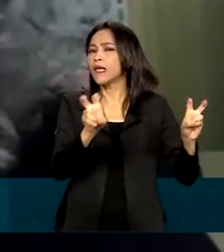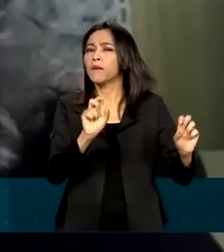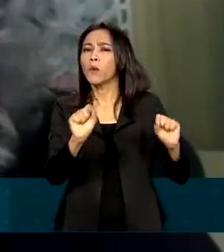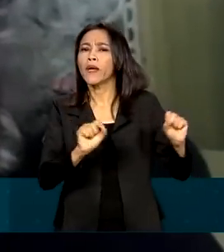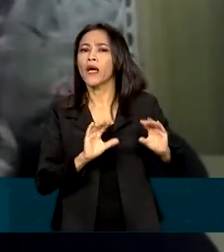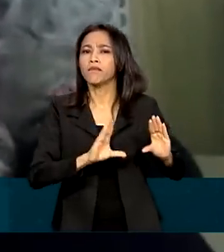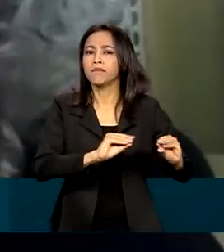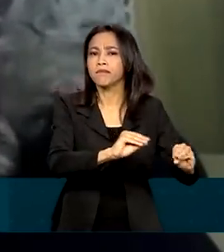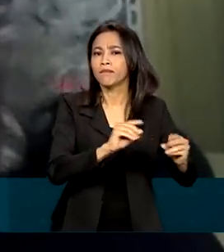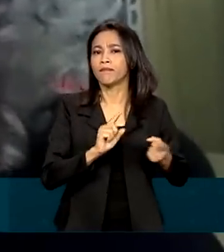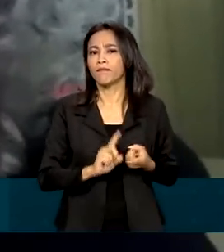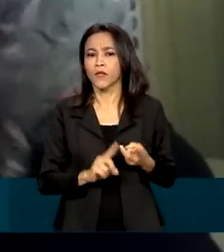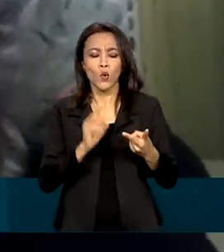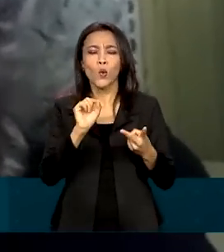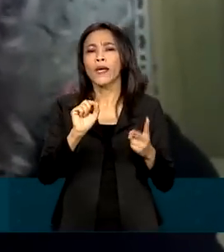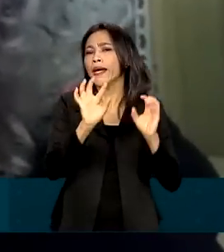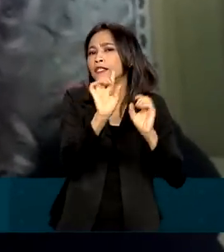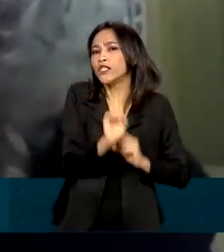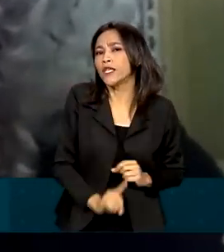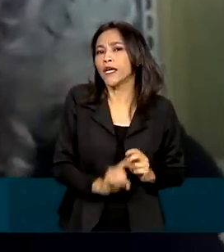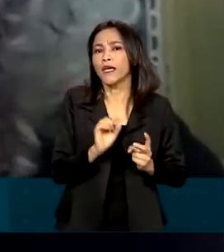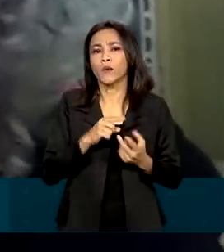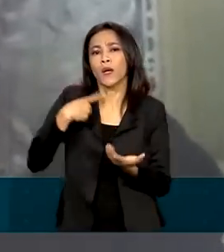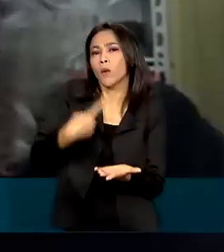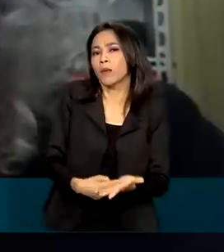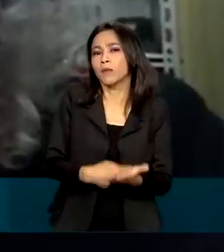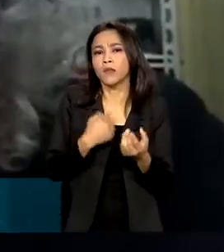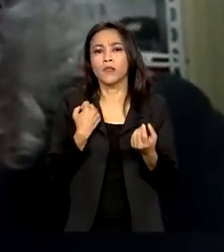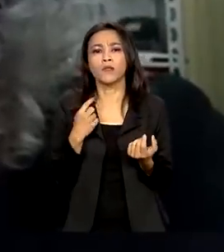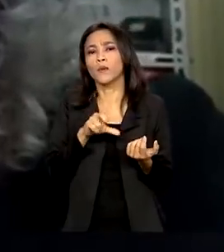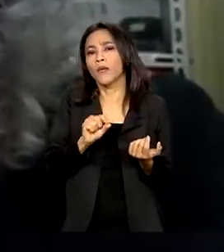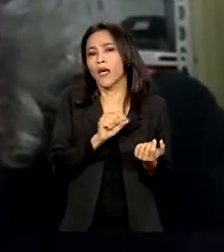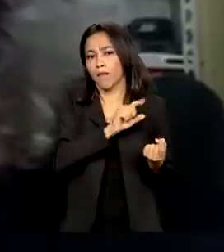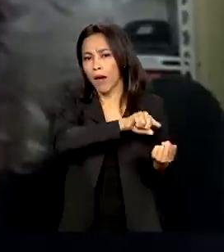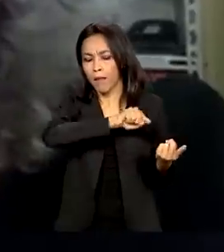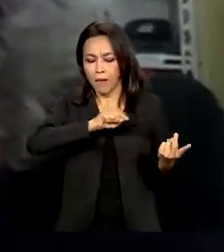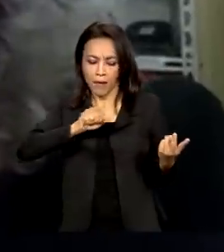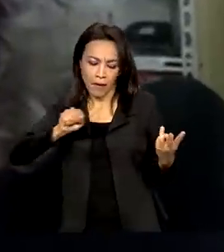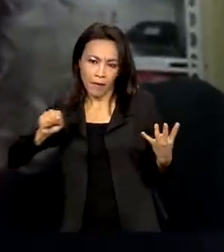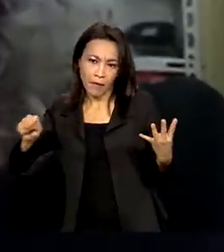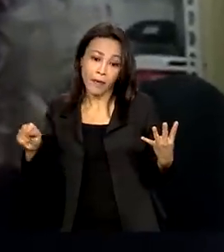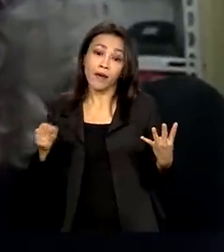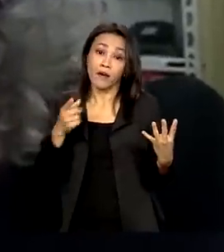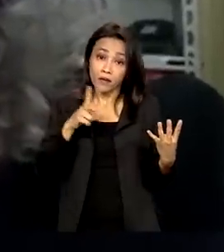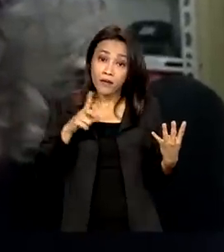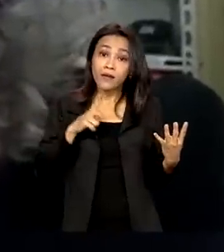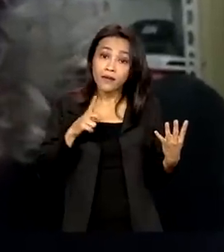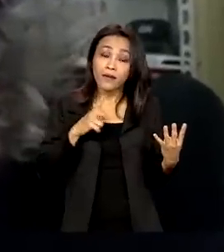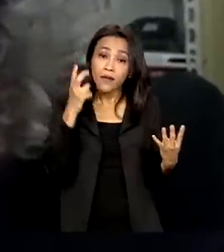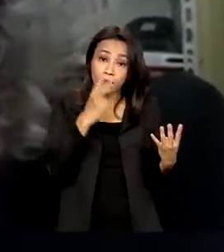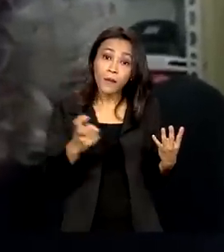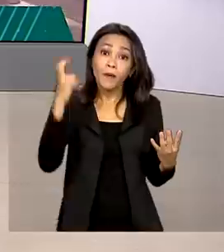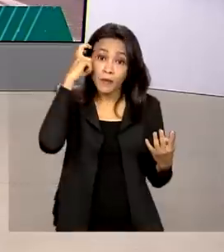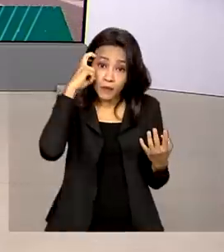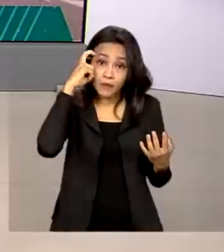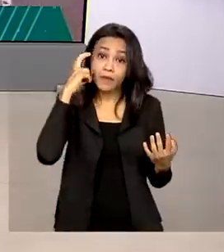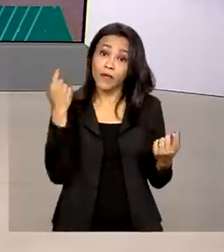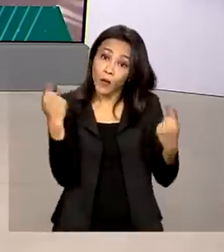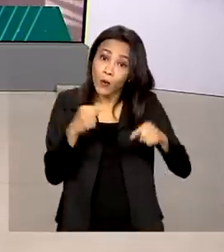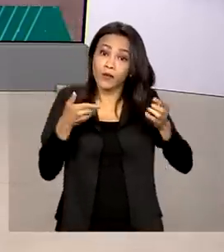é violência, direitos, deveres, compromisso. Uma cultura anti-assédio.